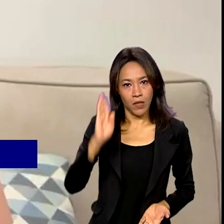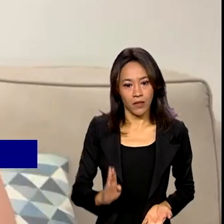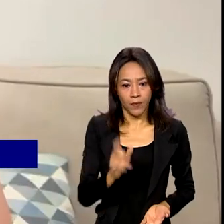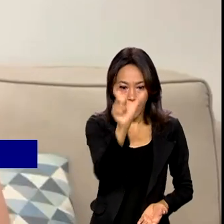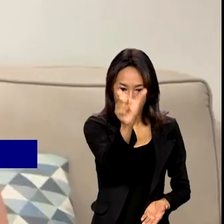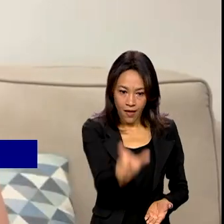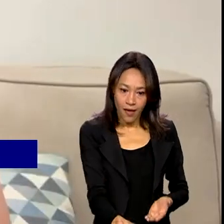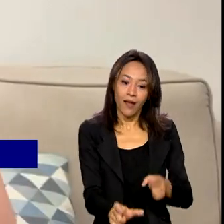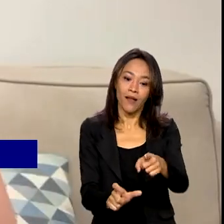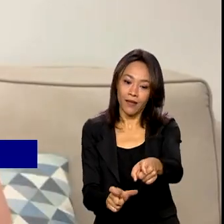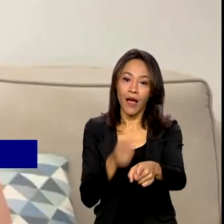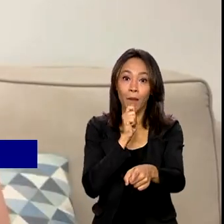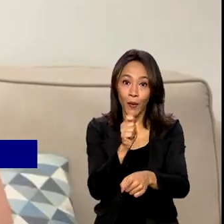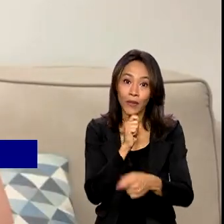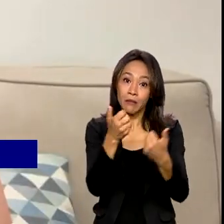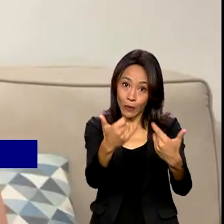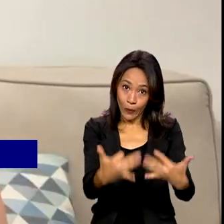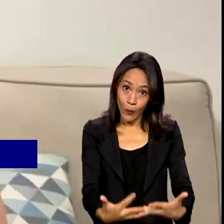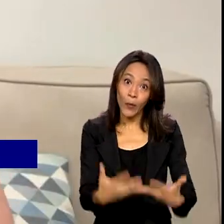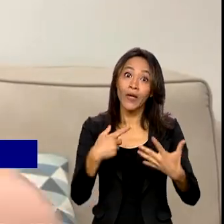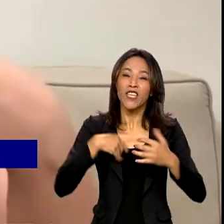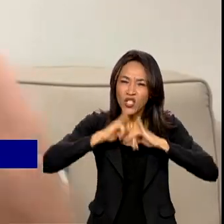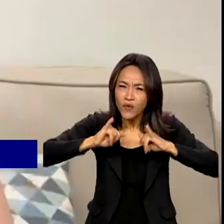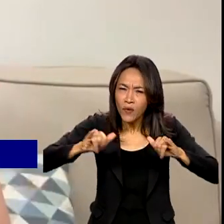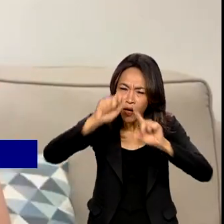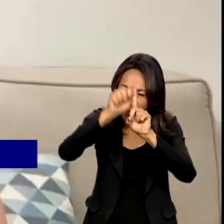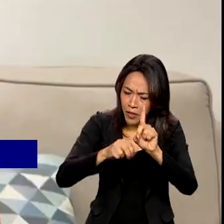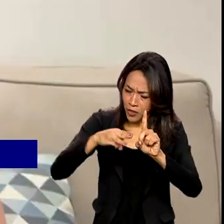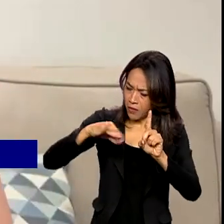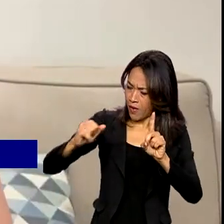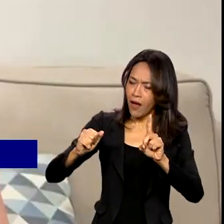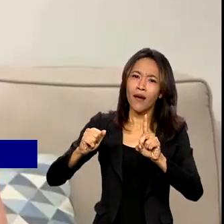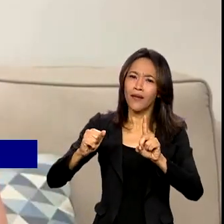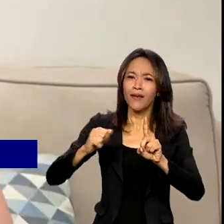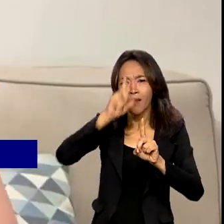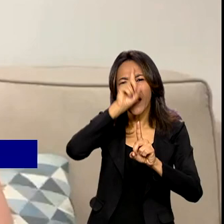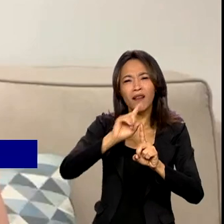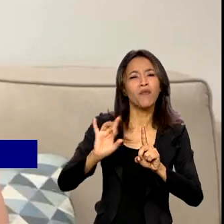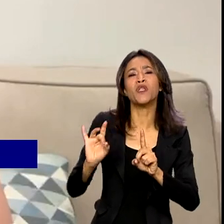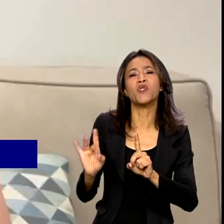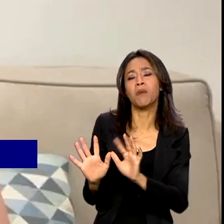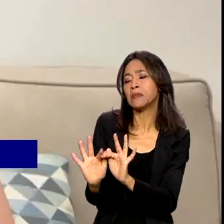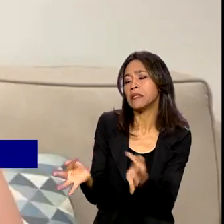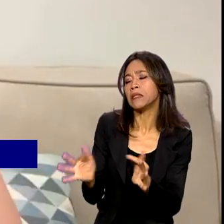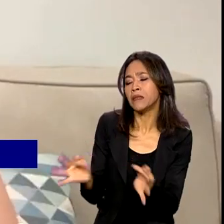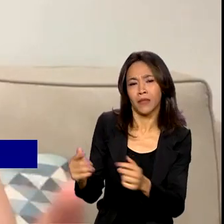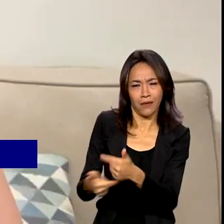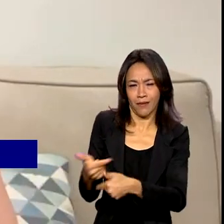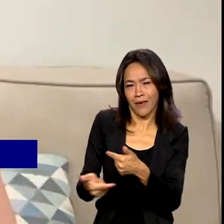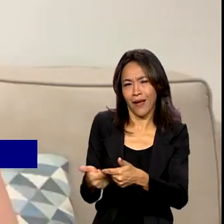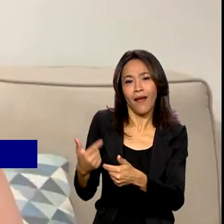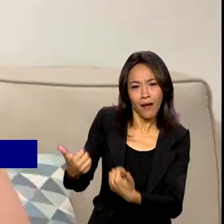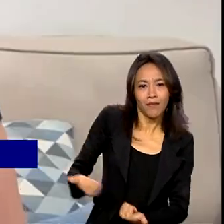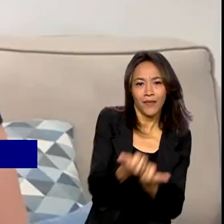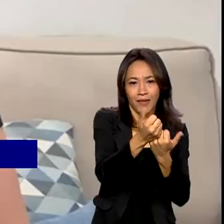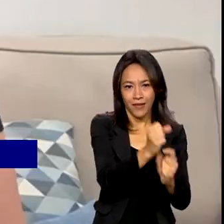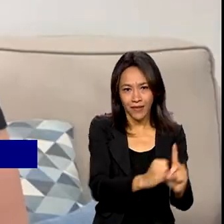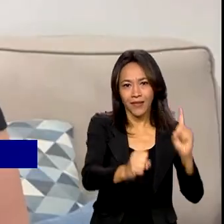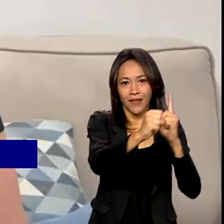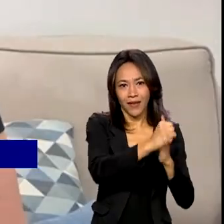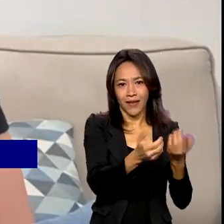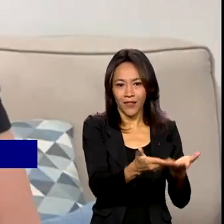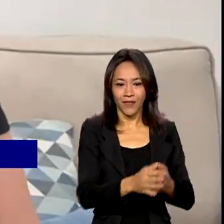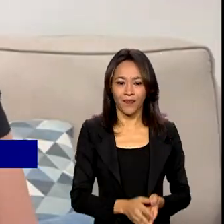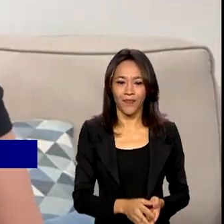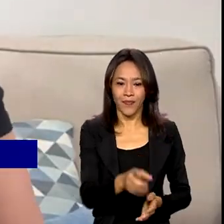Fernandes destacou que divulgar o Maio Amarelo é mais do que fazer uma matéria, é contribuir com a sociedade. A gente